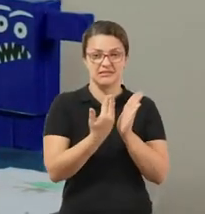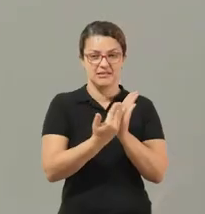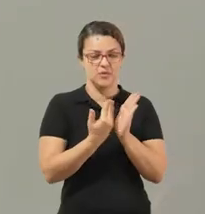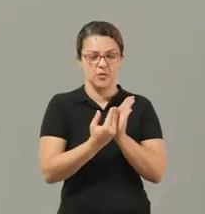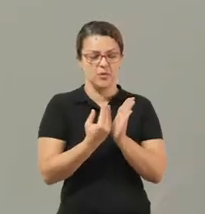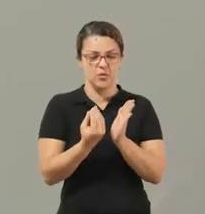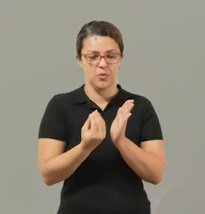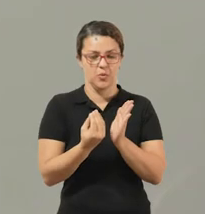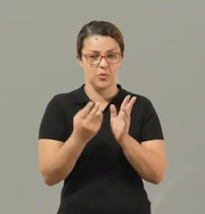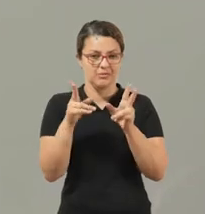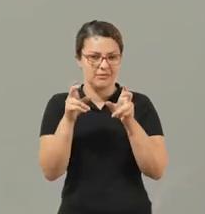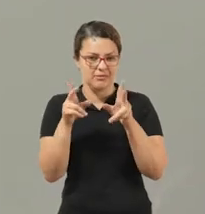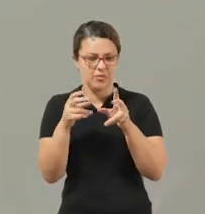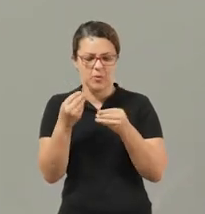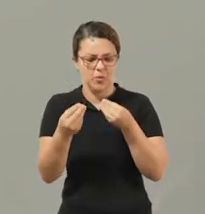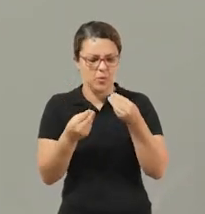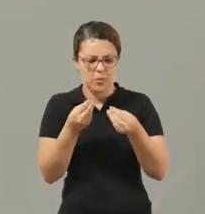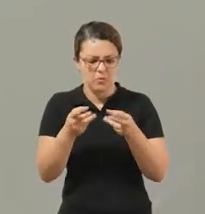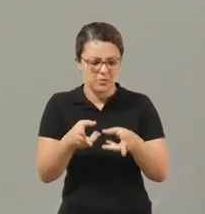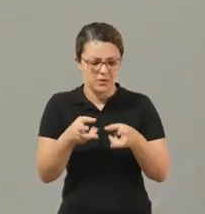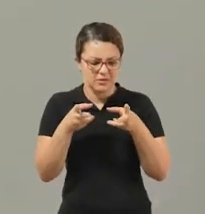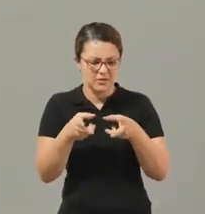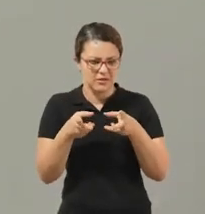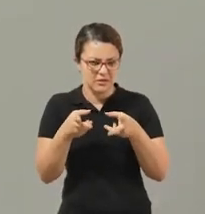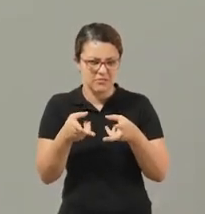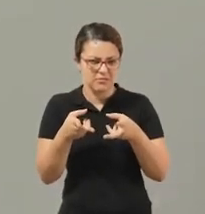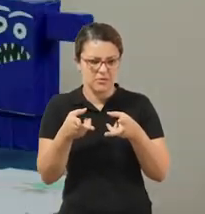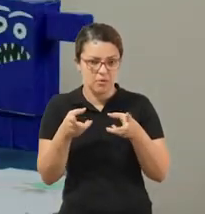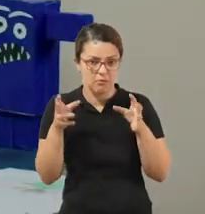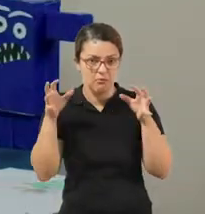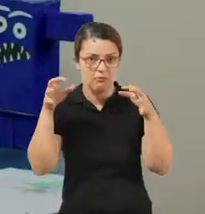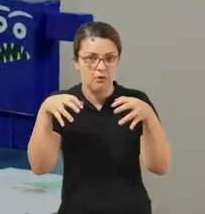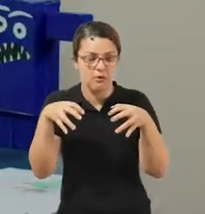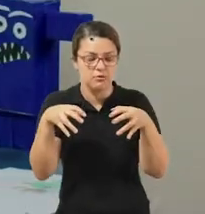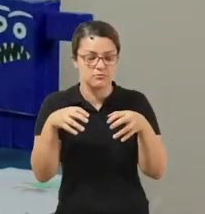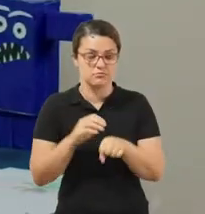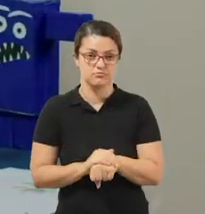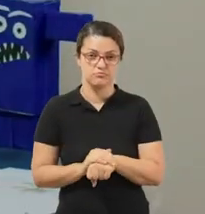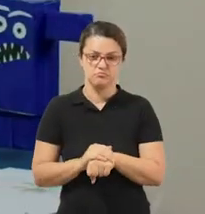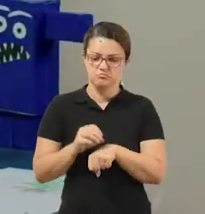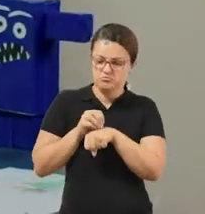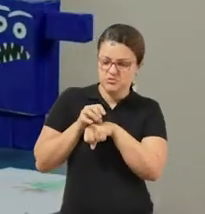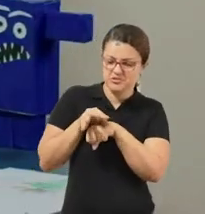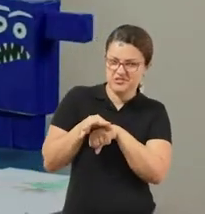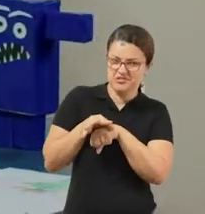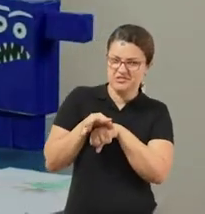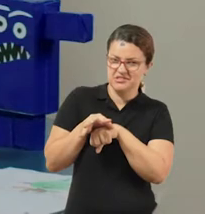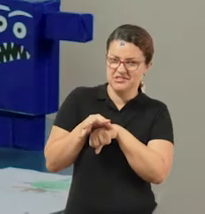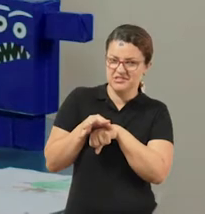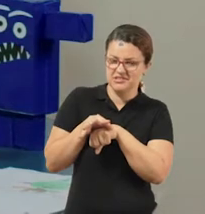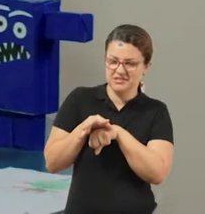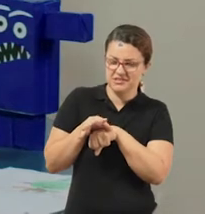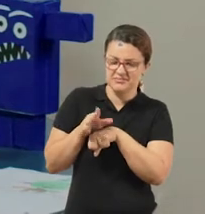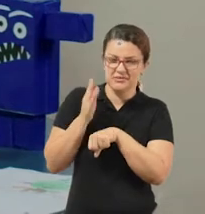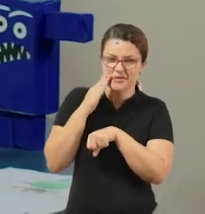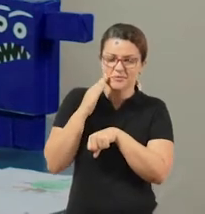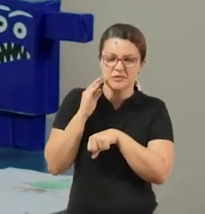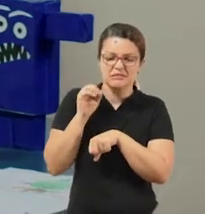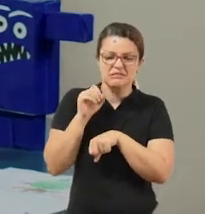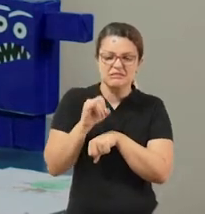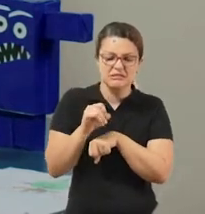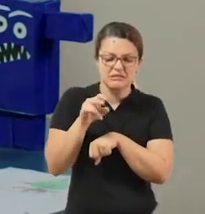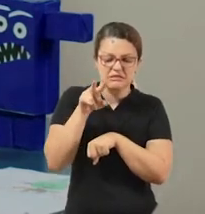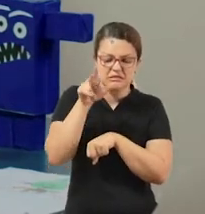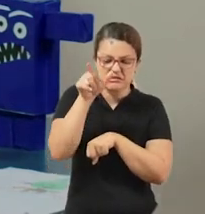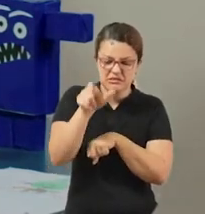Reconhecer o Monstro, que dá várias dicas para vocês descobrirem se o que vocês estão vendo é um monstro